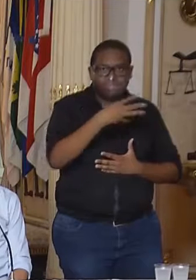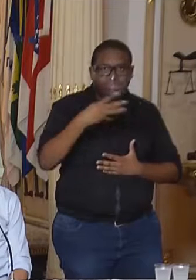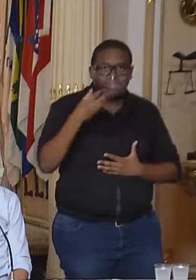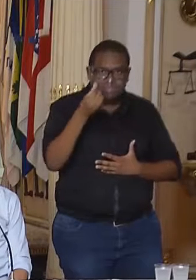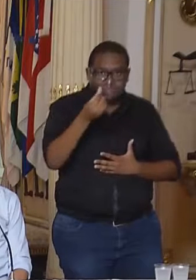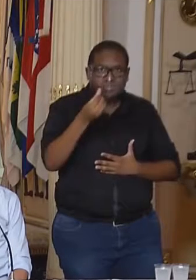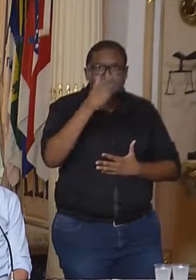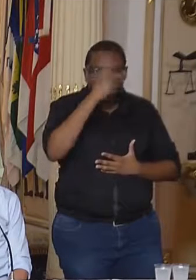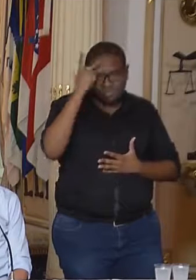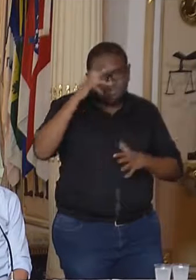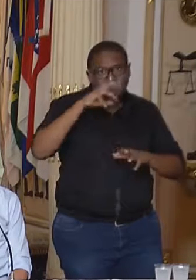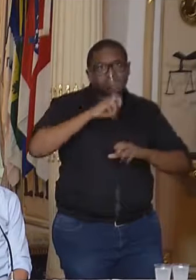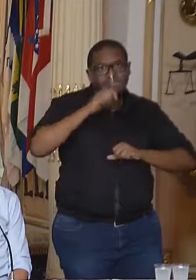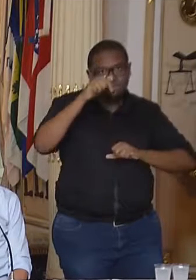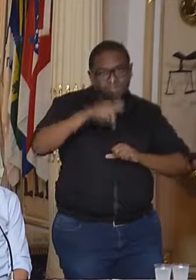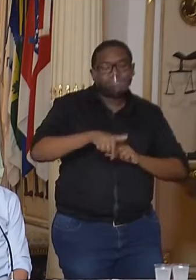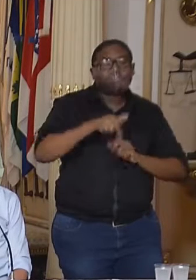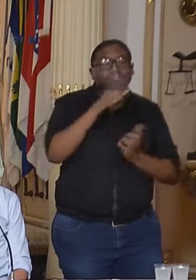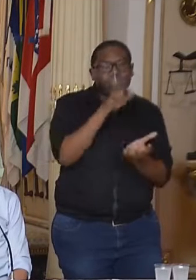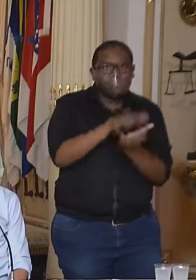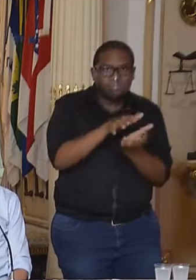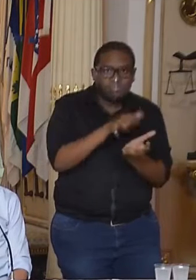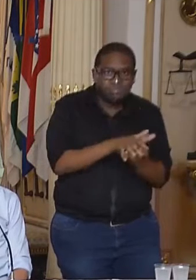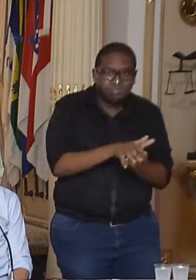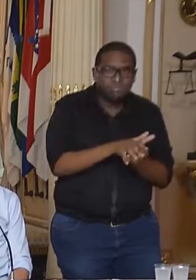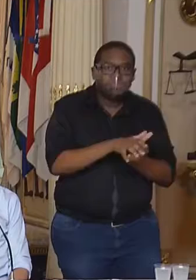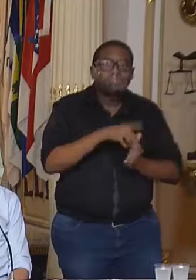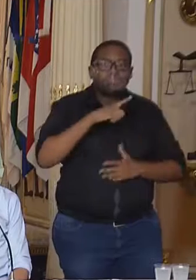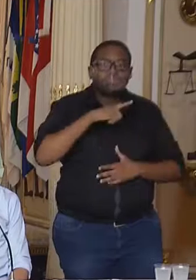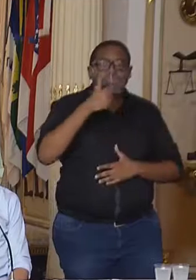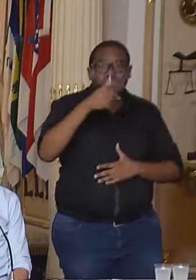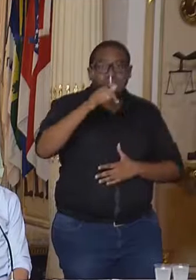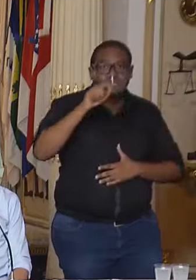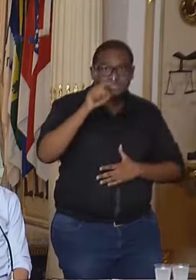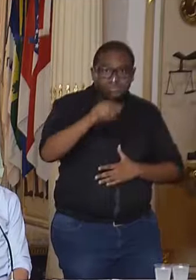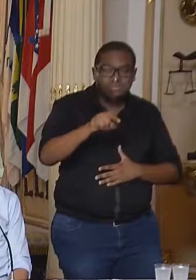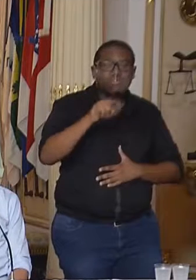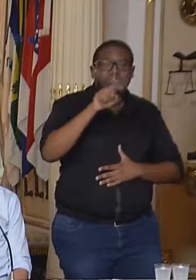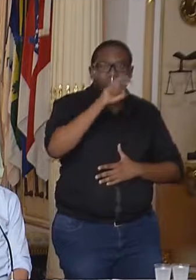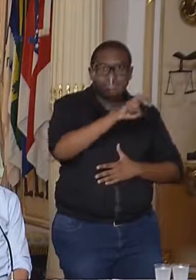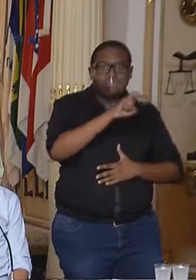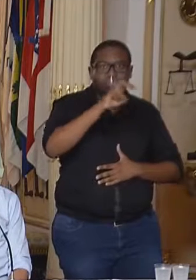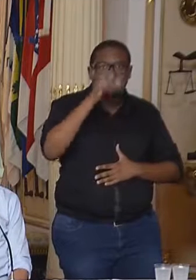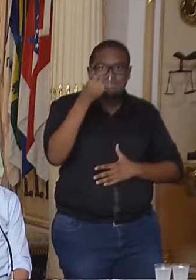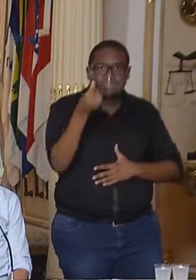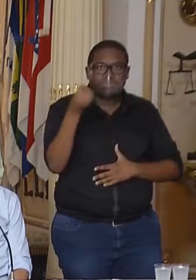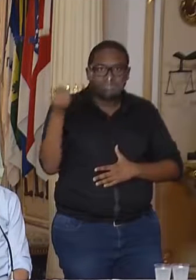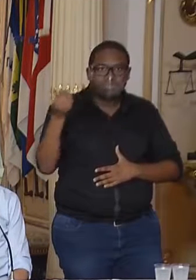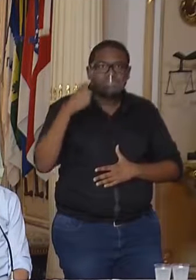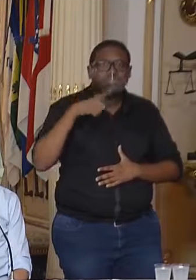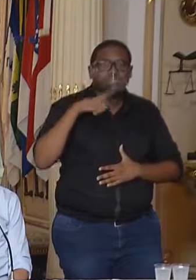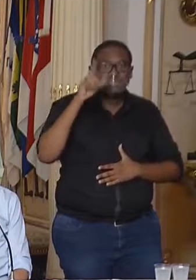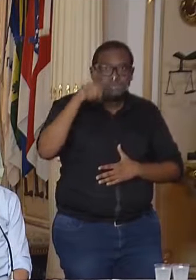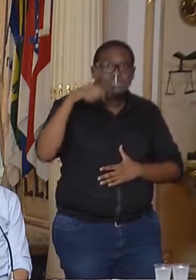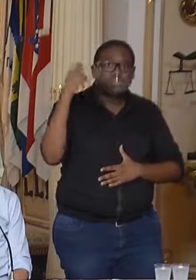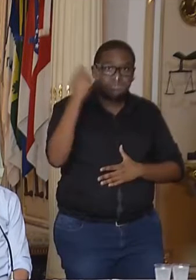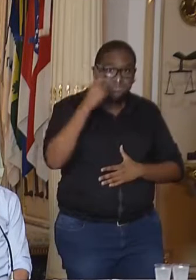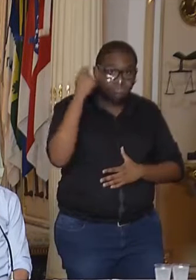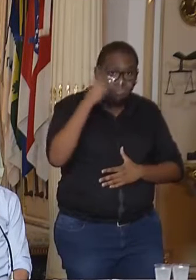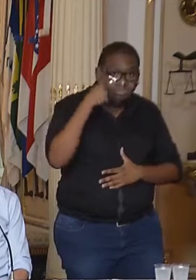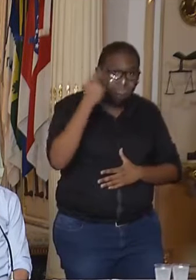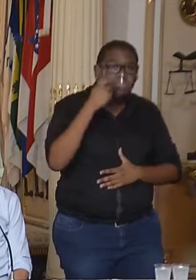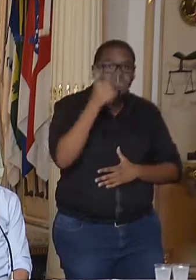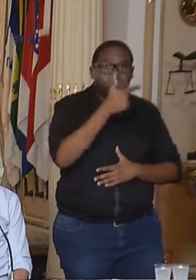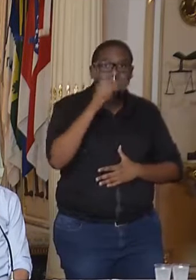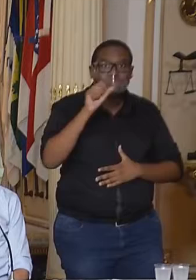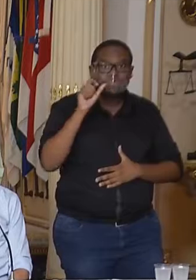da Covid-19 em Pernambuco, sendo 17.566 casos considerados graves e 29